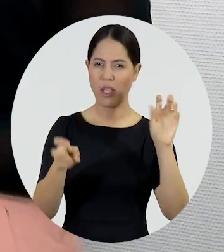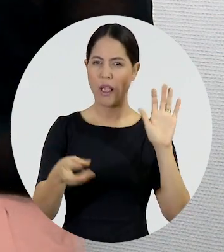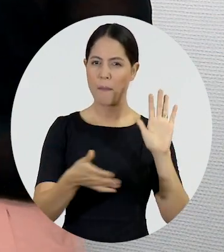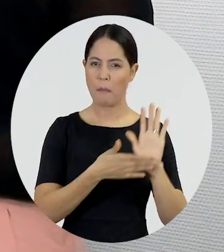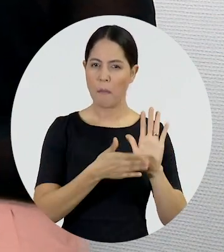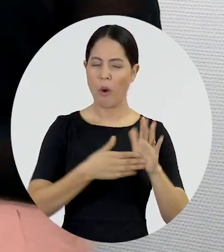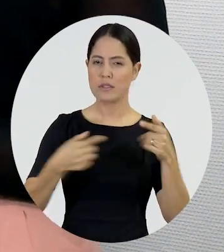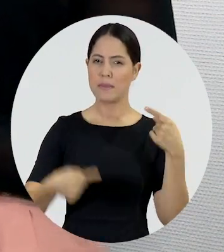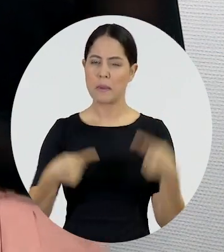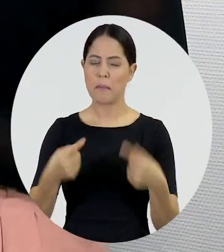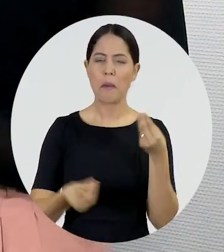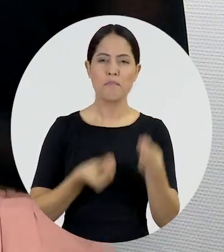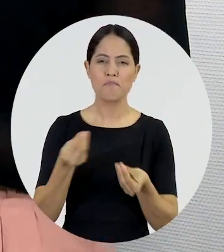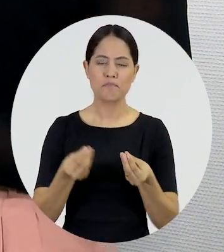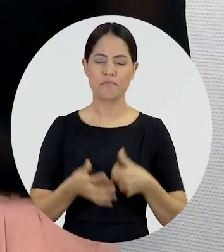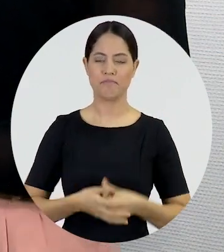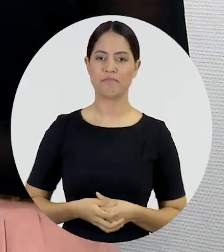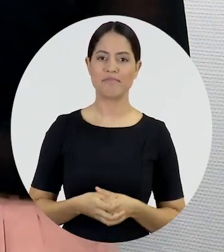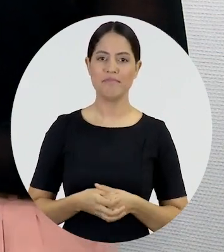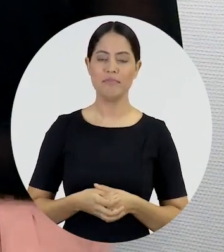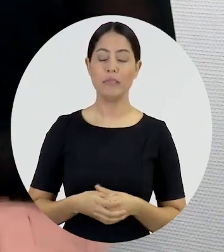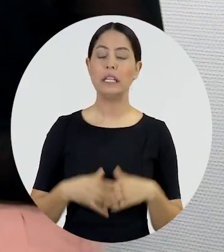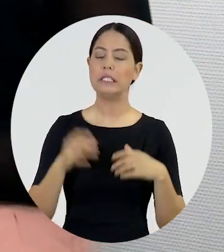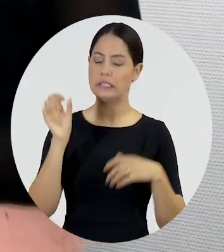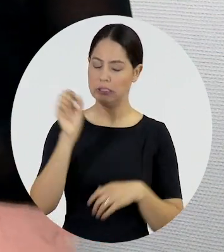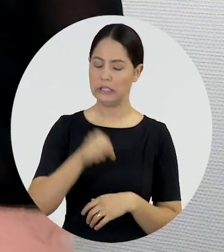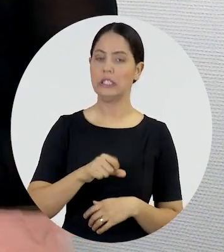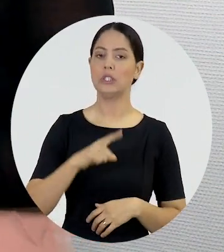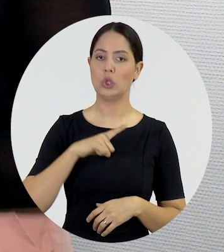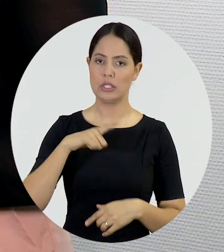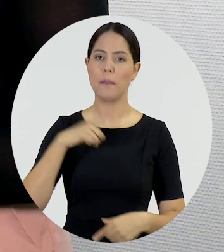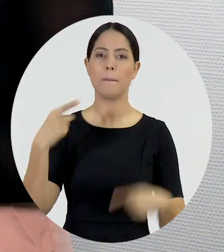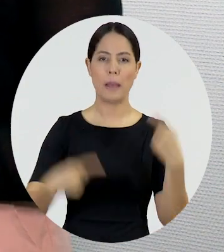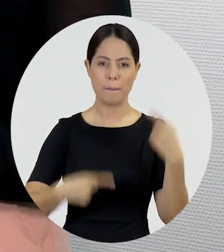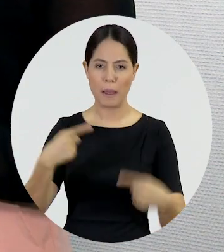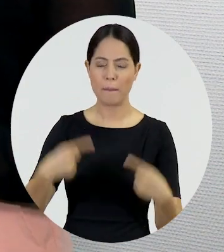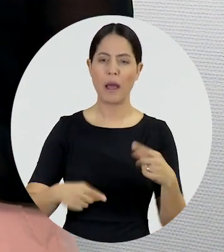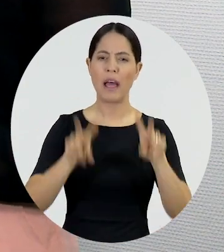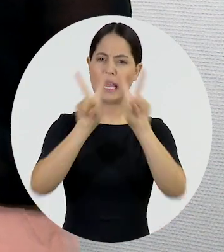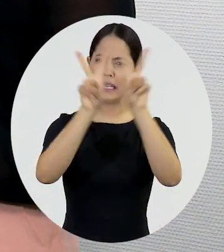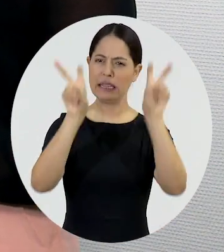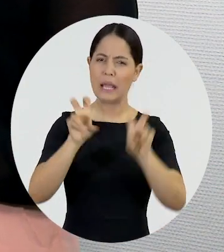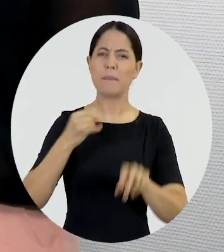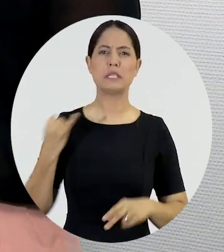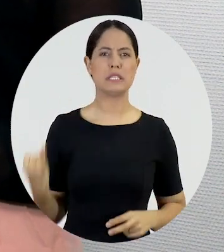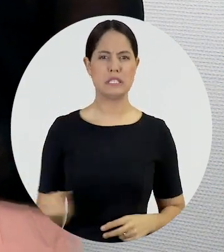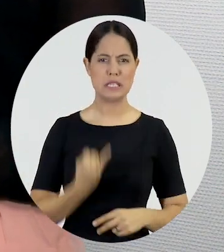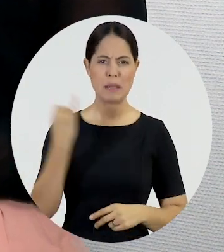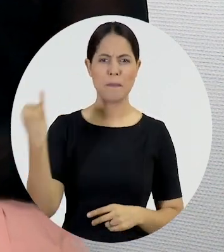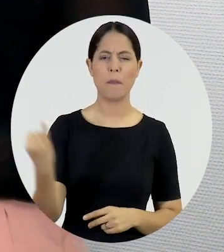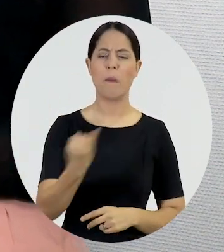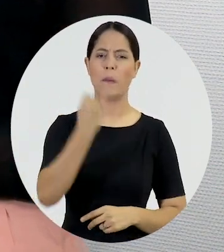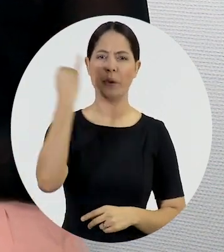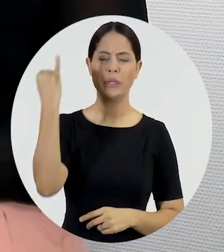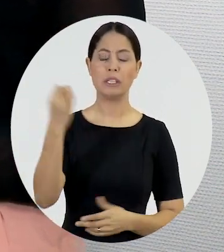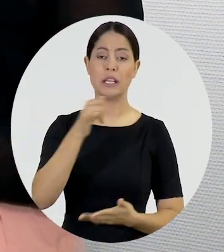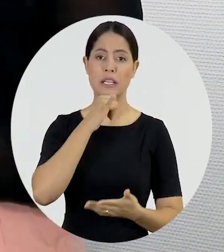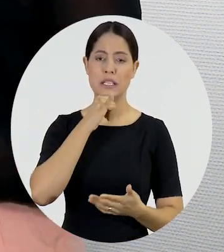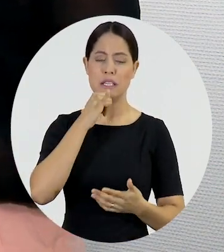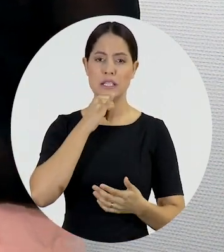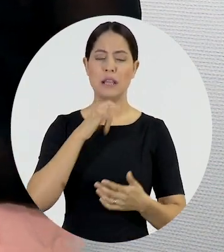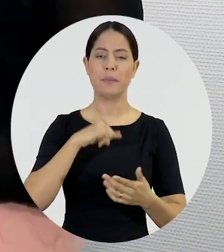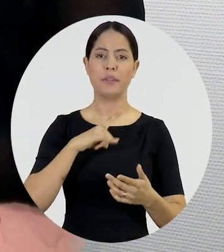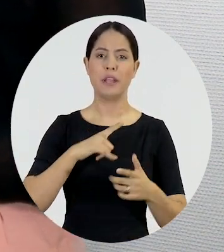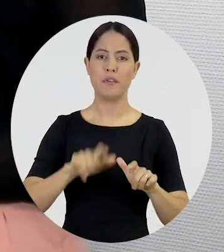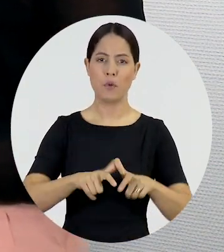a fundo ou não? Isso. Nós temos procurado discutir questões relevantes do momento. Um aumento, por exemplo, da